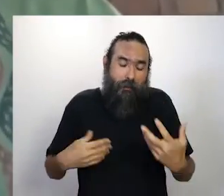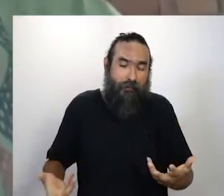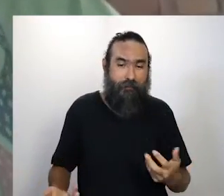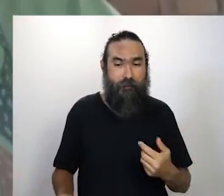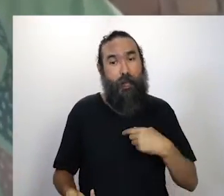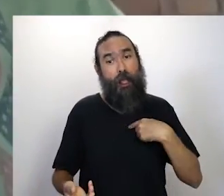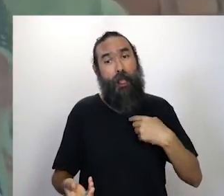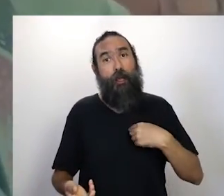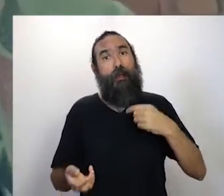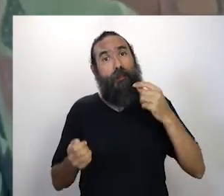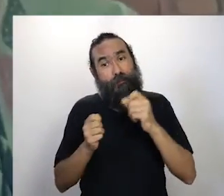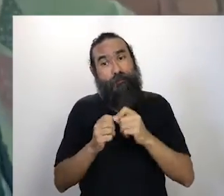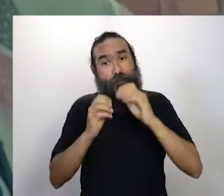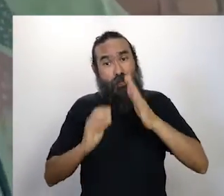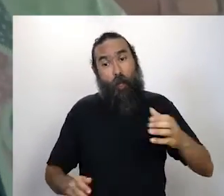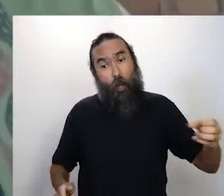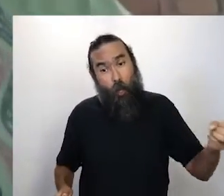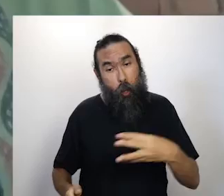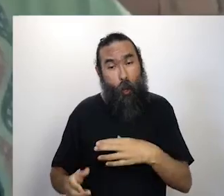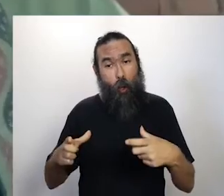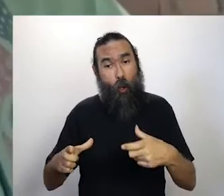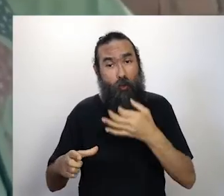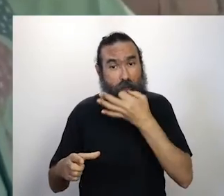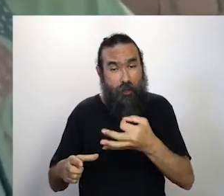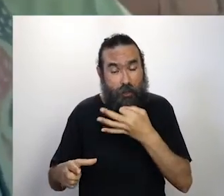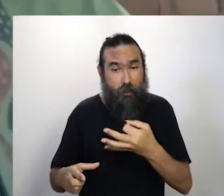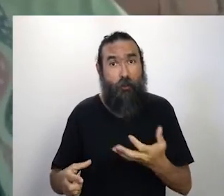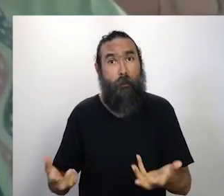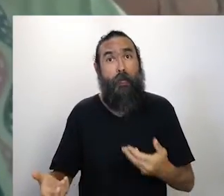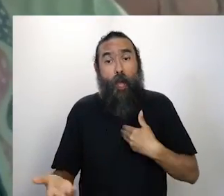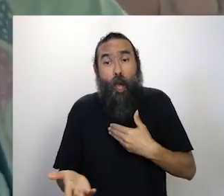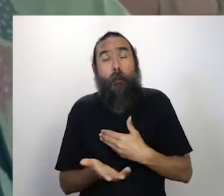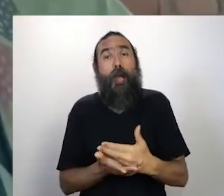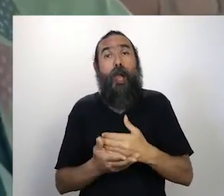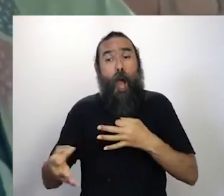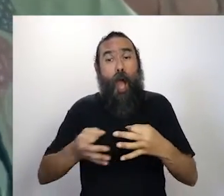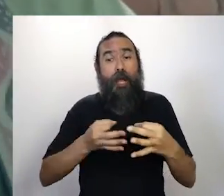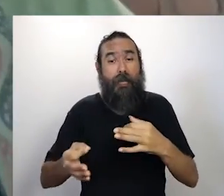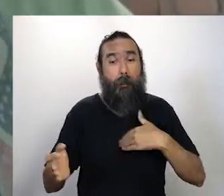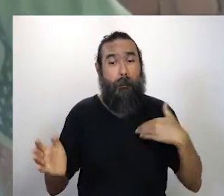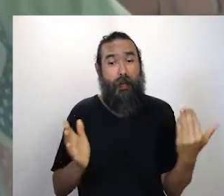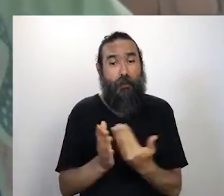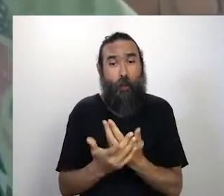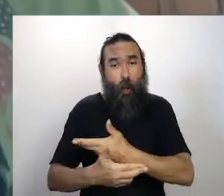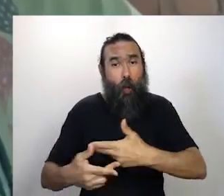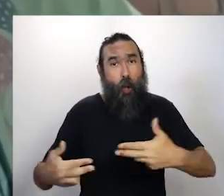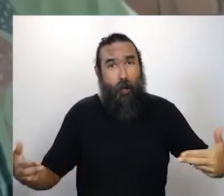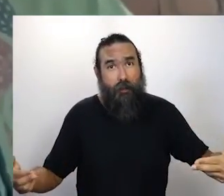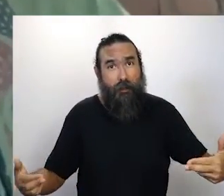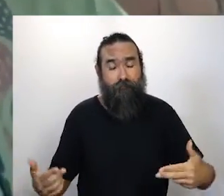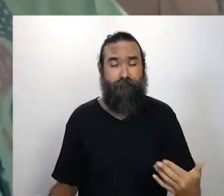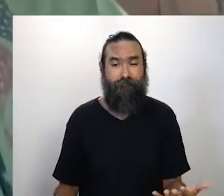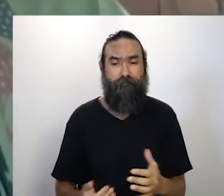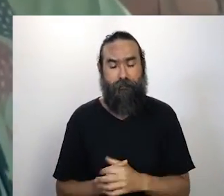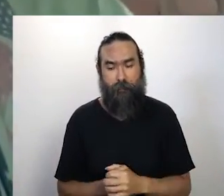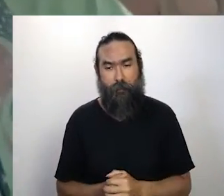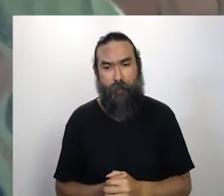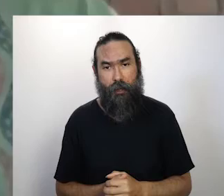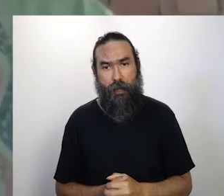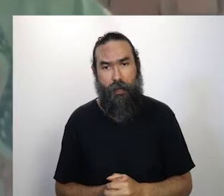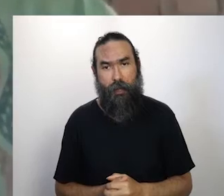um disco, fui organizar minhas coisas, né? Isso, agora, isso até vai até um certo ponto, né?